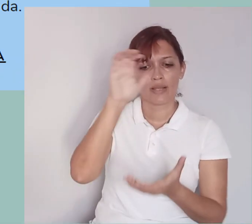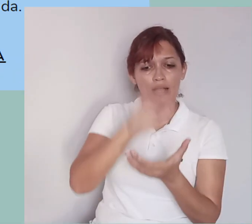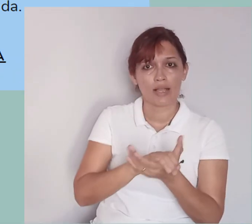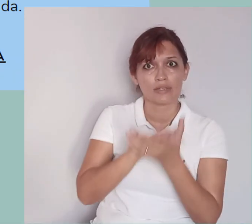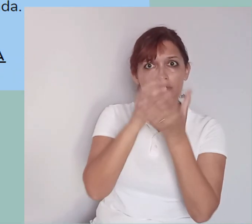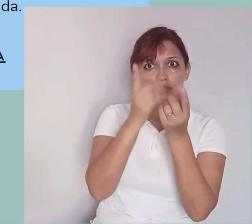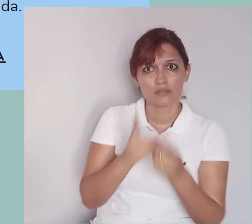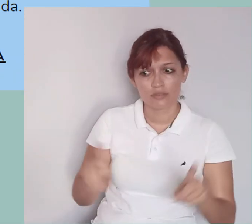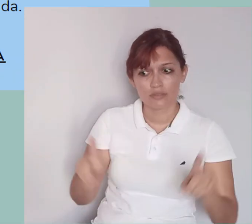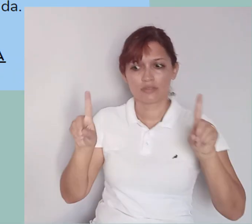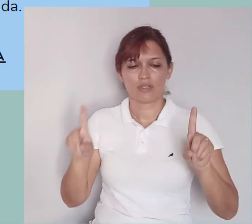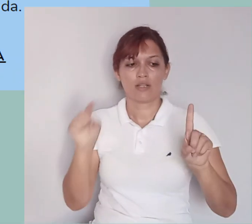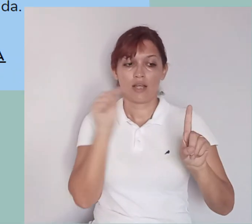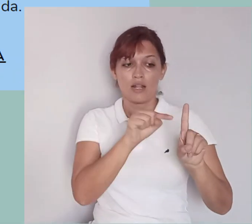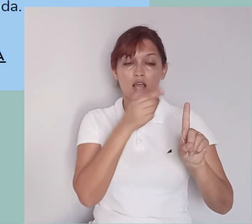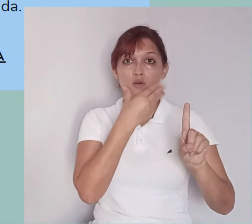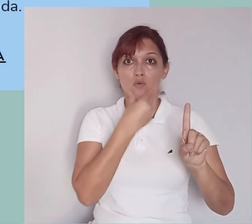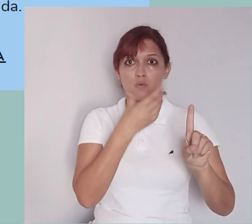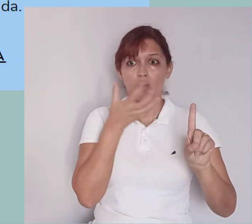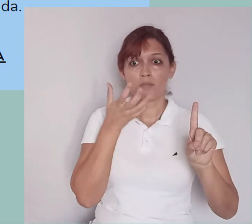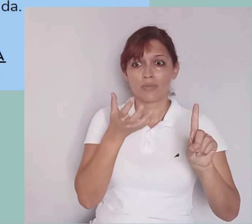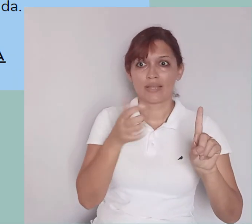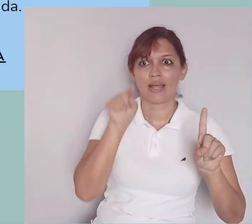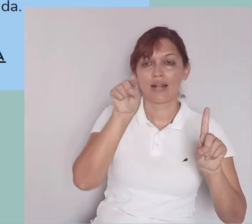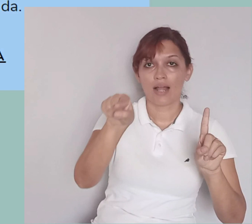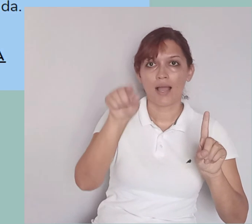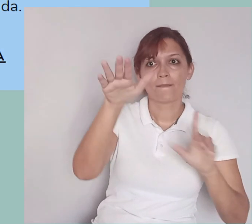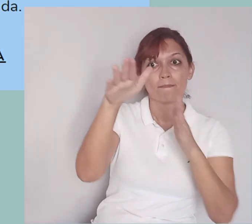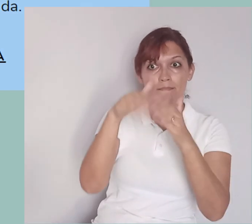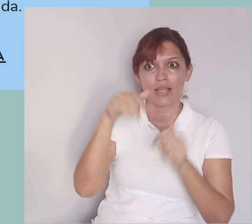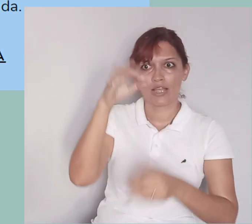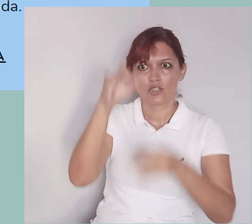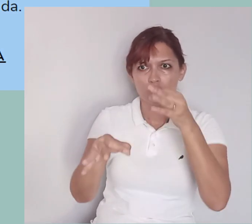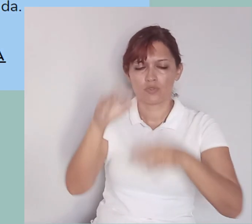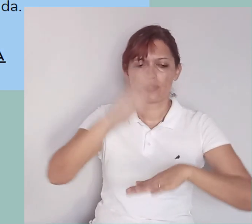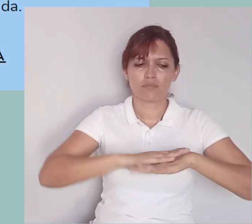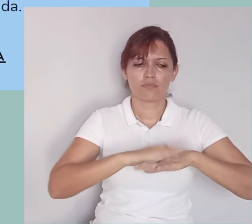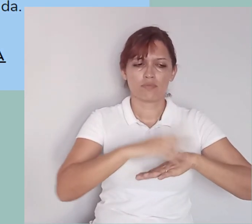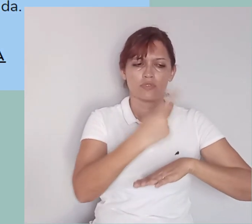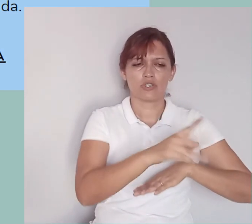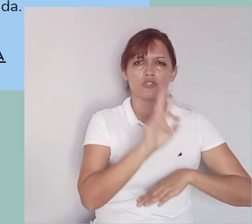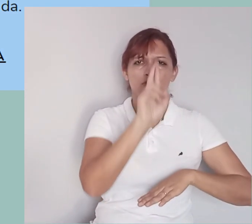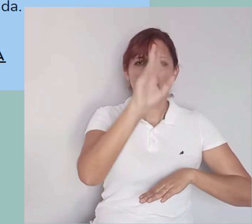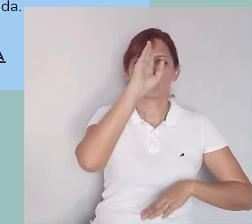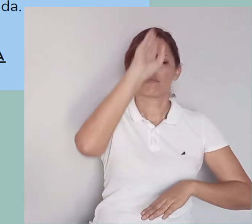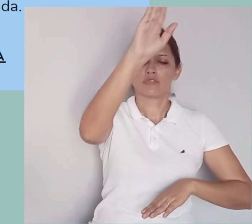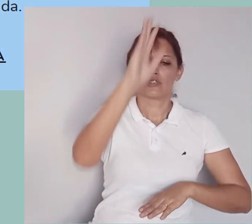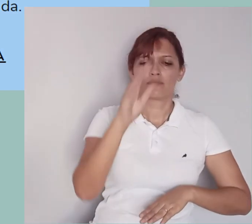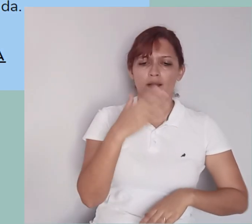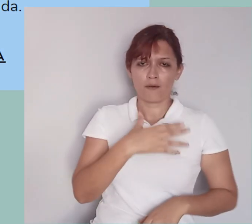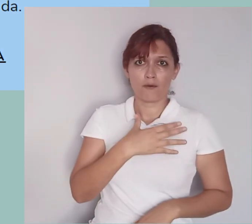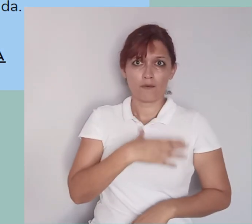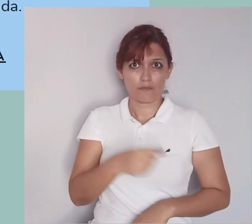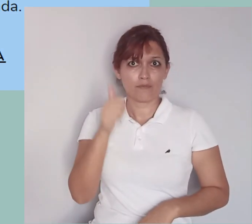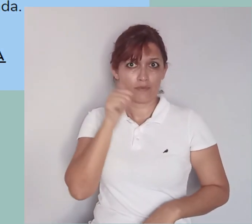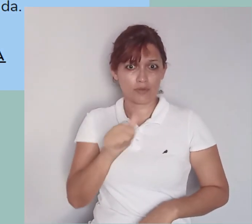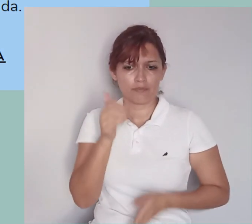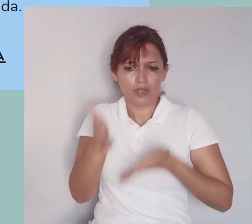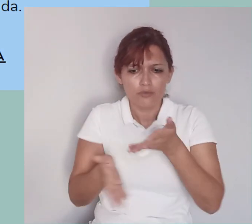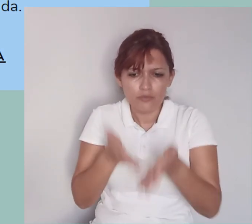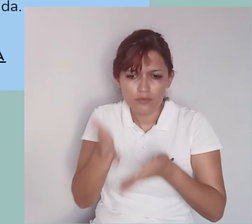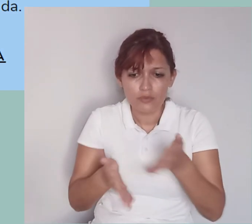Justiça nega guarda unilateral de filha a pai que alegou incapacidade da mãe por ser cega.